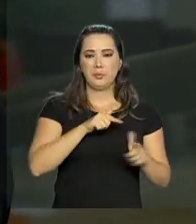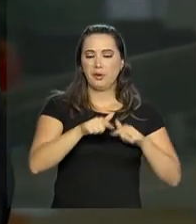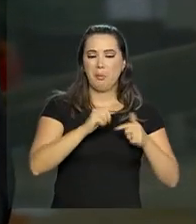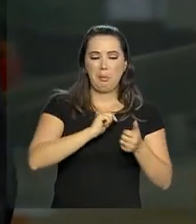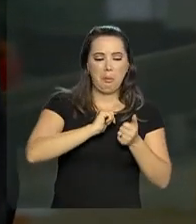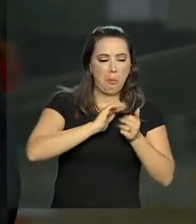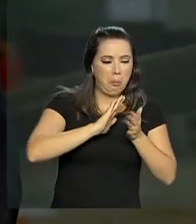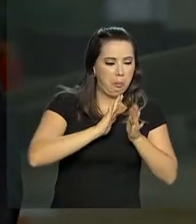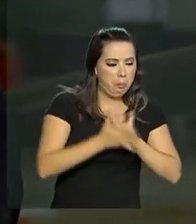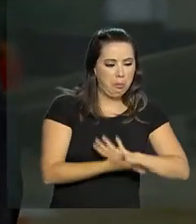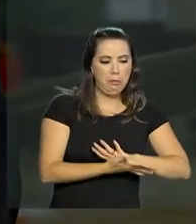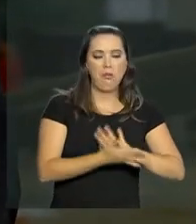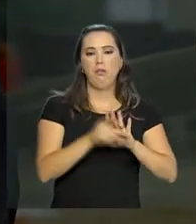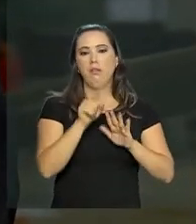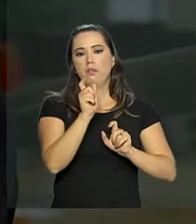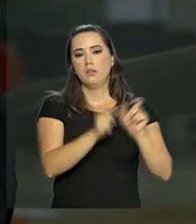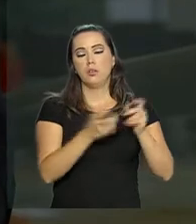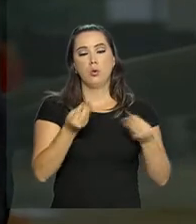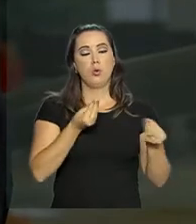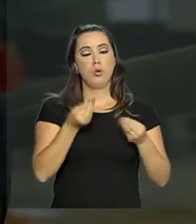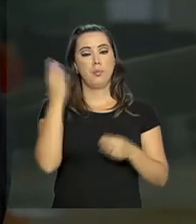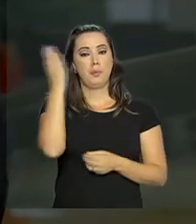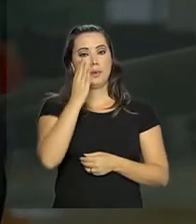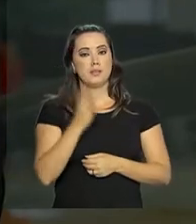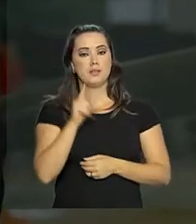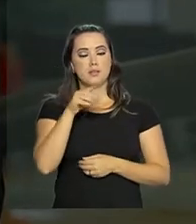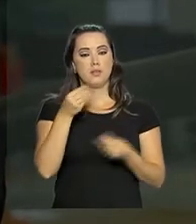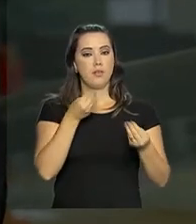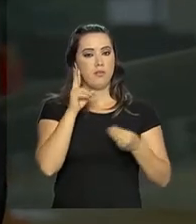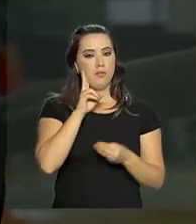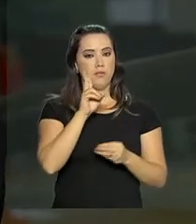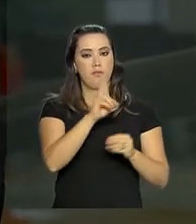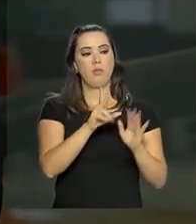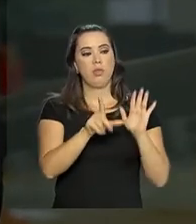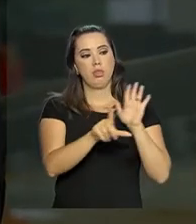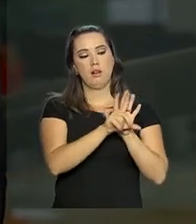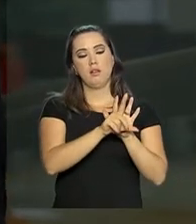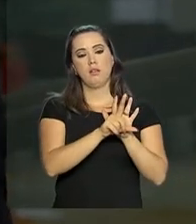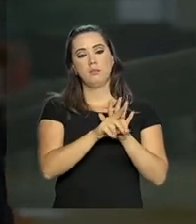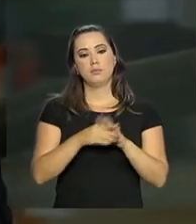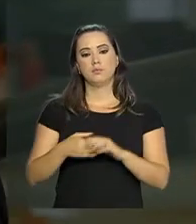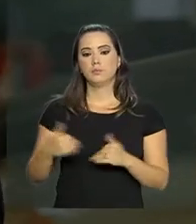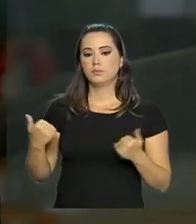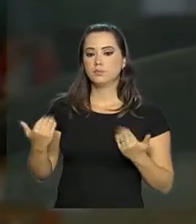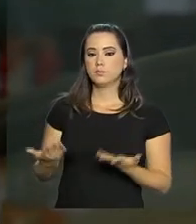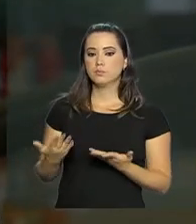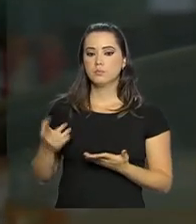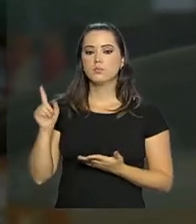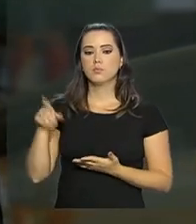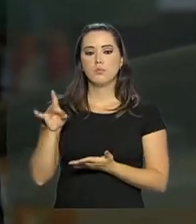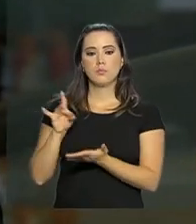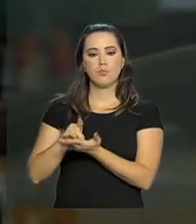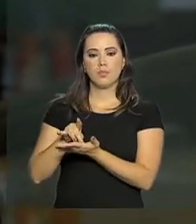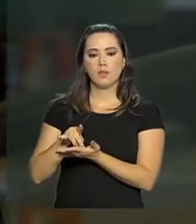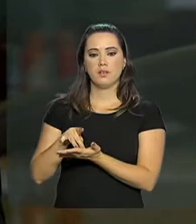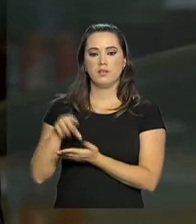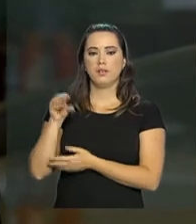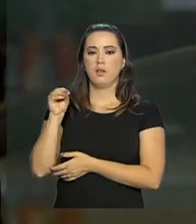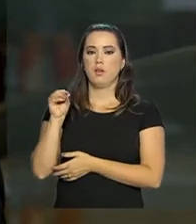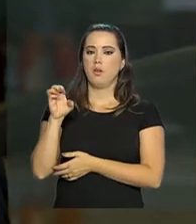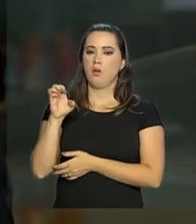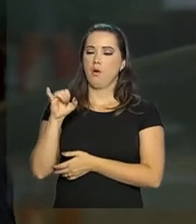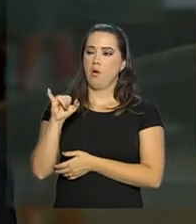Trabalho. E aqui no Brasil, como é que é visto isso, como é que é previsto isso na nossa legislação? De fato, a OIT